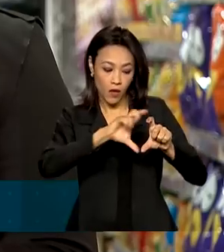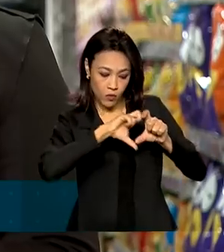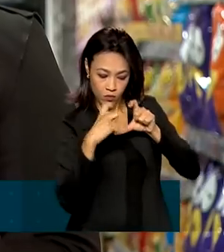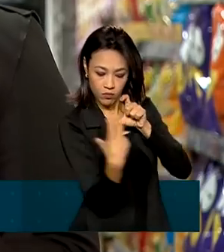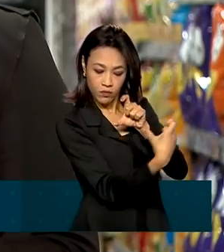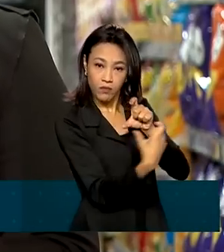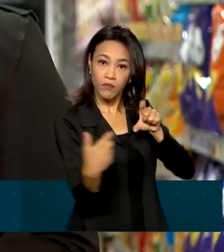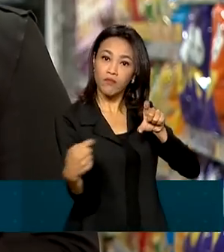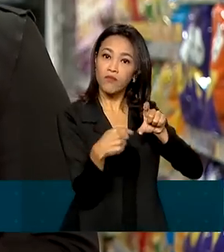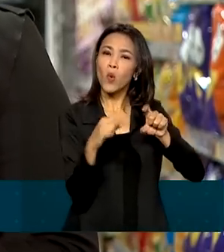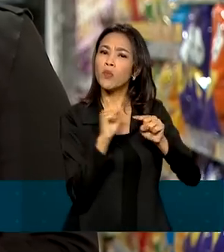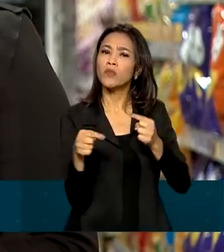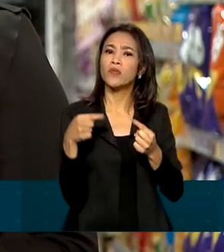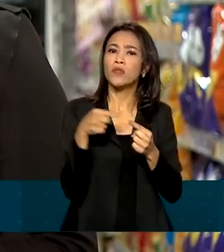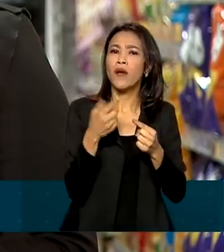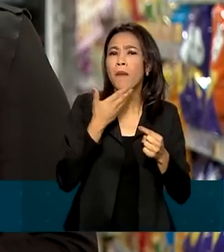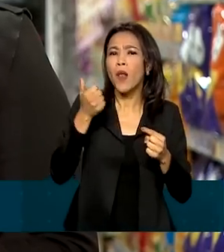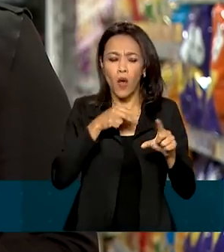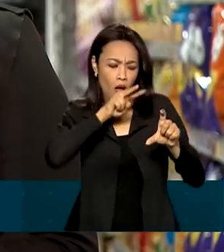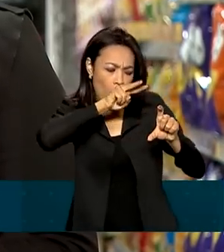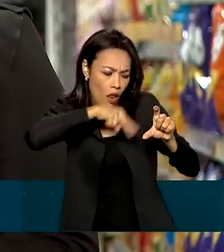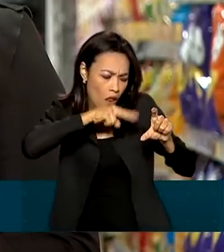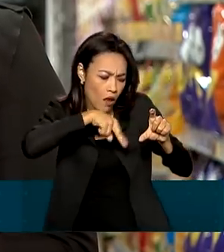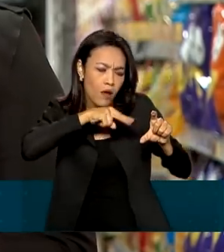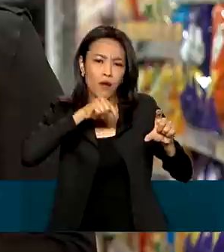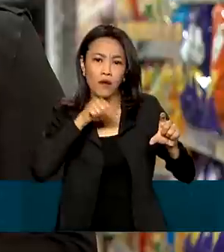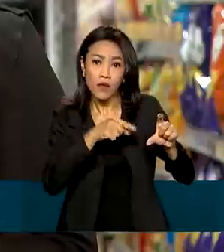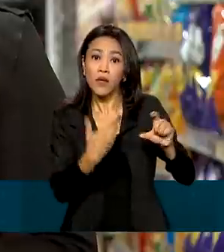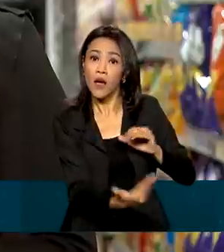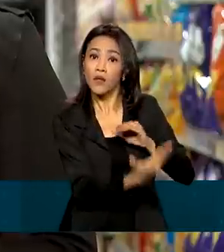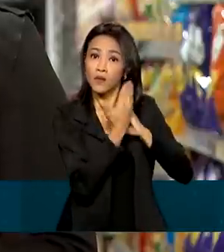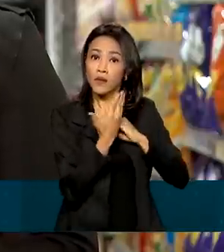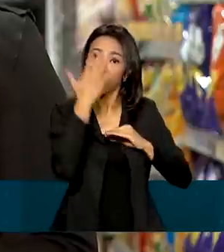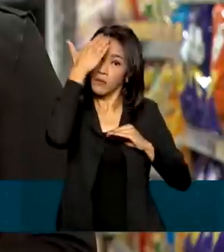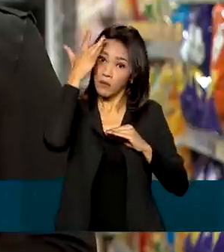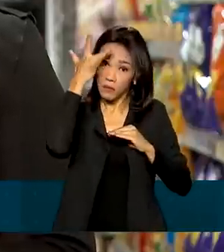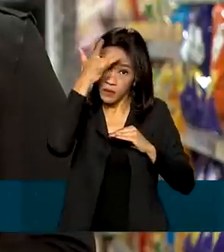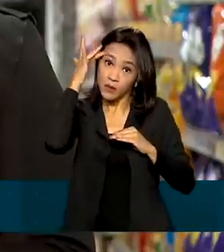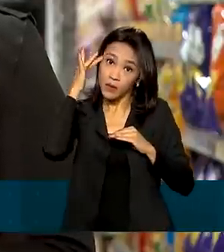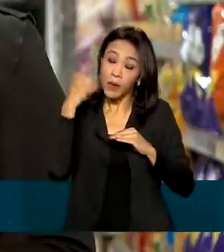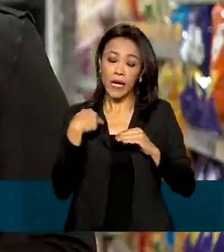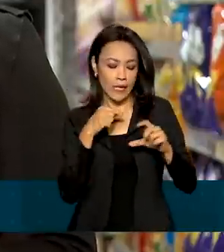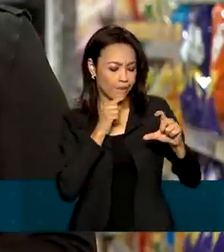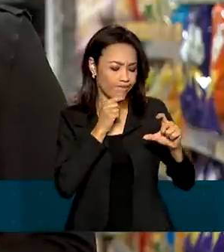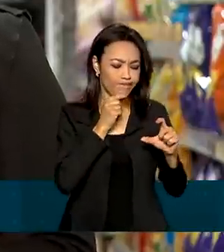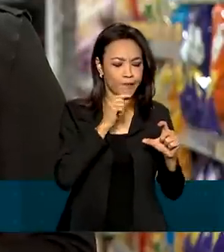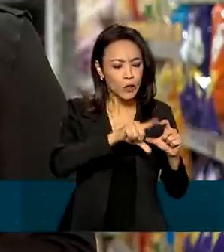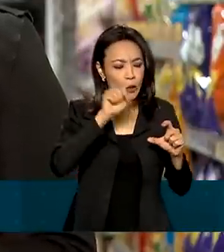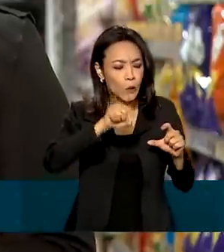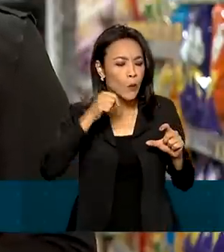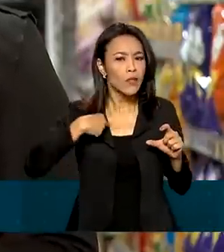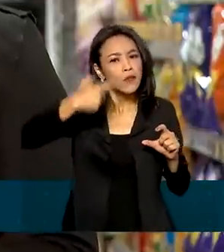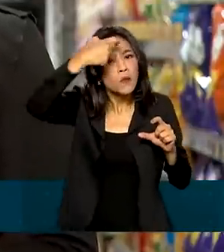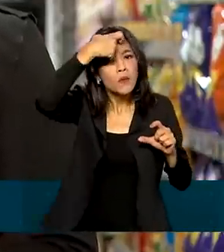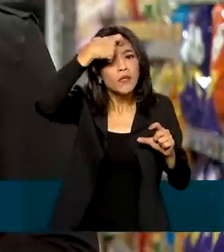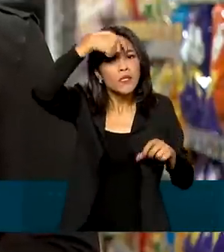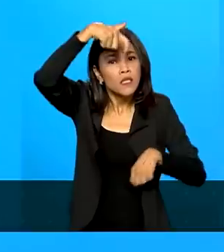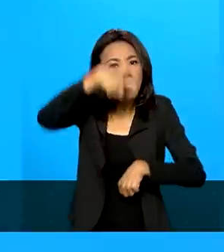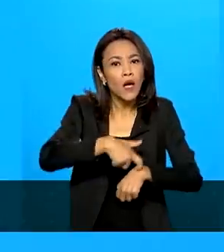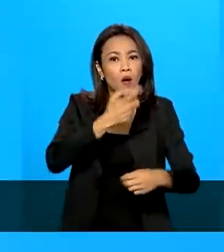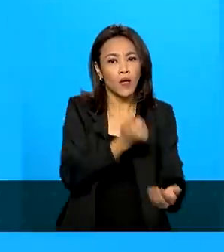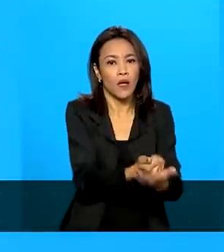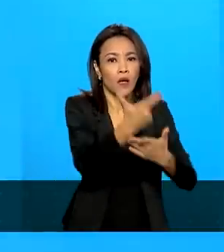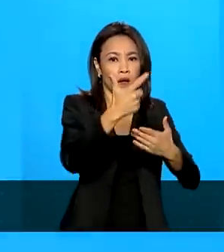objetivo é melhorar a leitura dos rótulos e assim ajudar o consumidor a fazer escolhas mais conscientes na hora da compra.